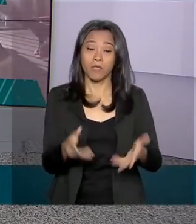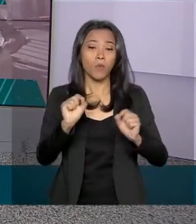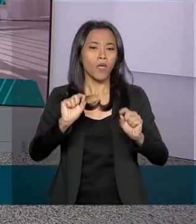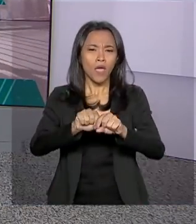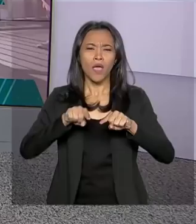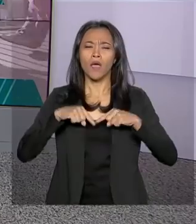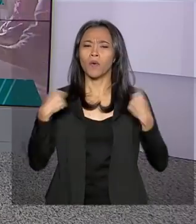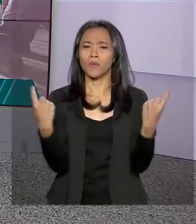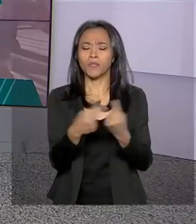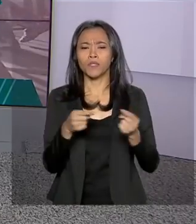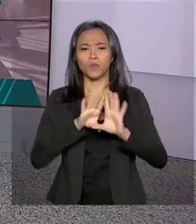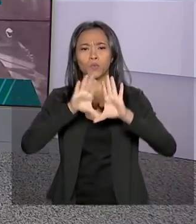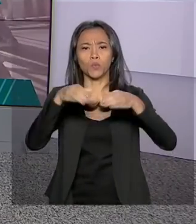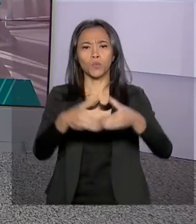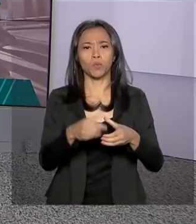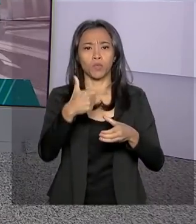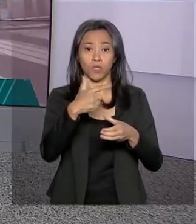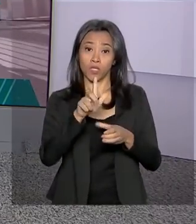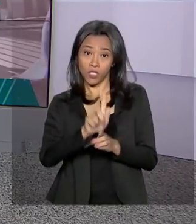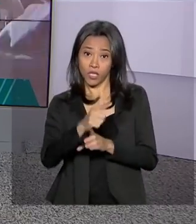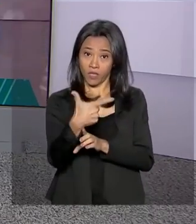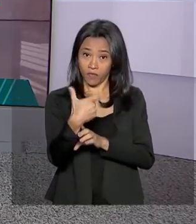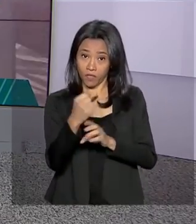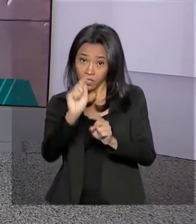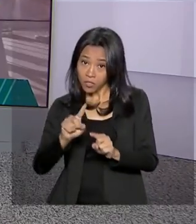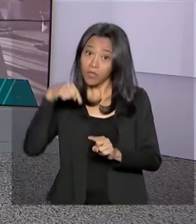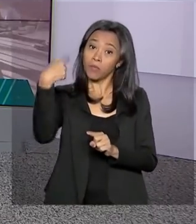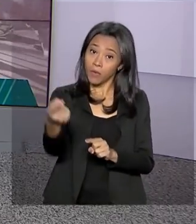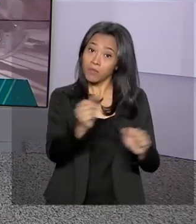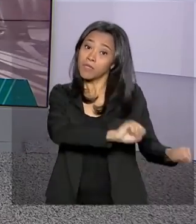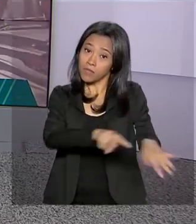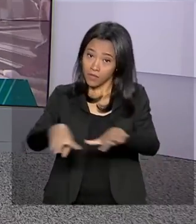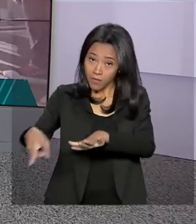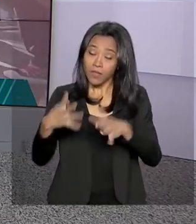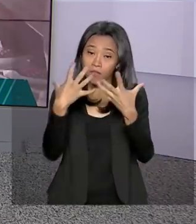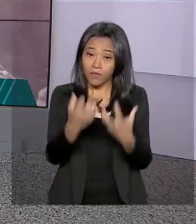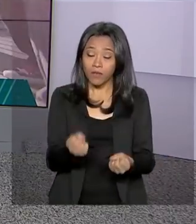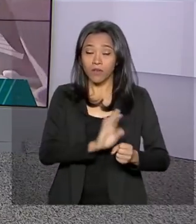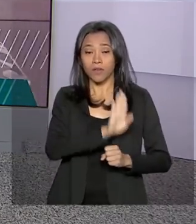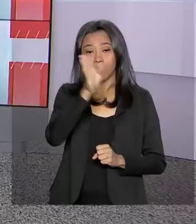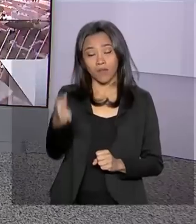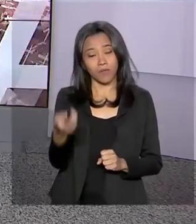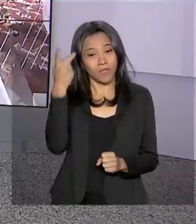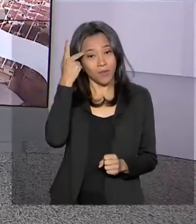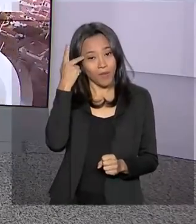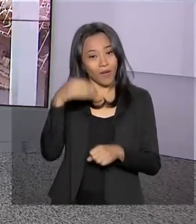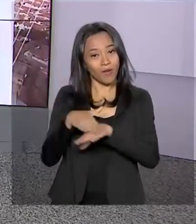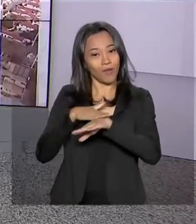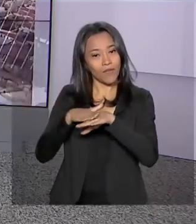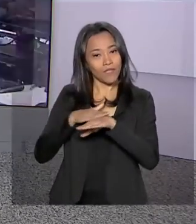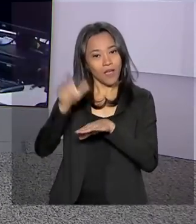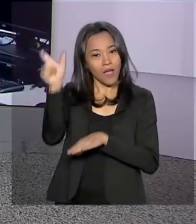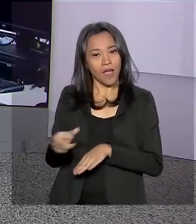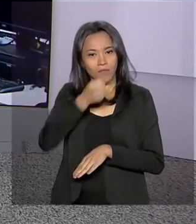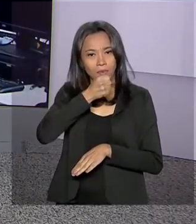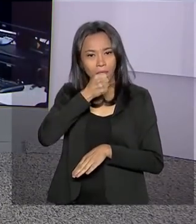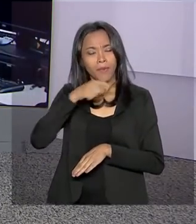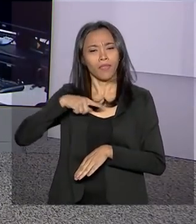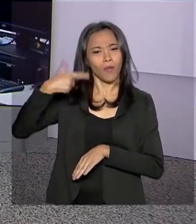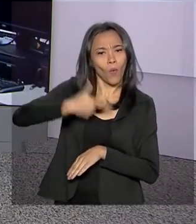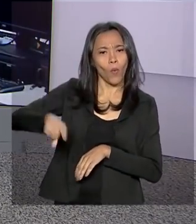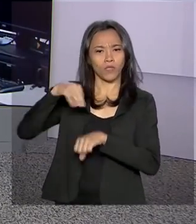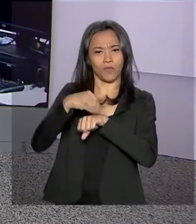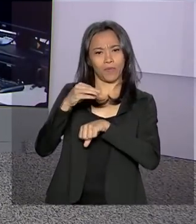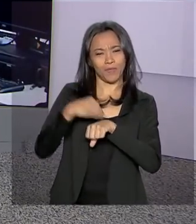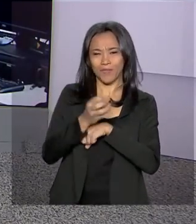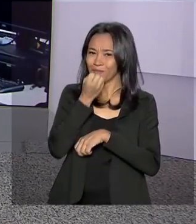de Cúpula do G20 no Japão na semana que vem. Vamos então até São Paulo conversar com o repórter Dimas Solti, que tem outras informações para a gente. Olá,